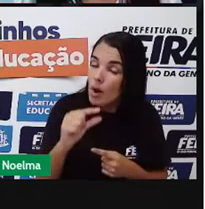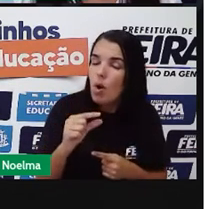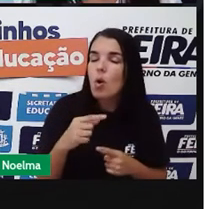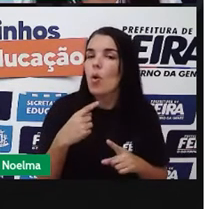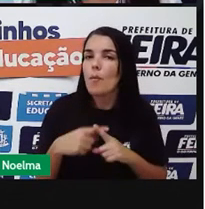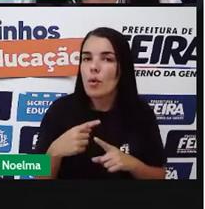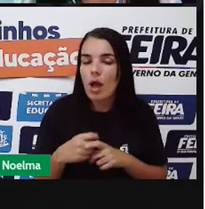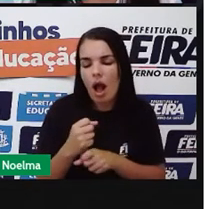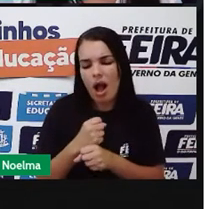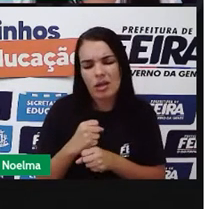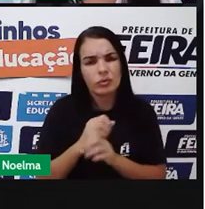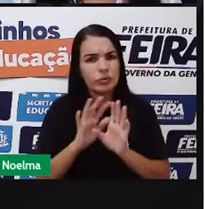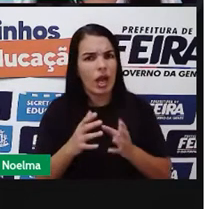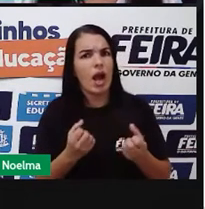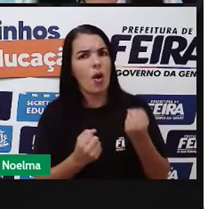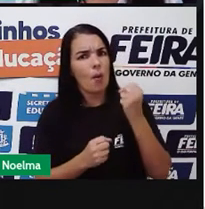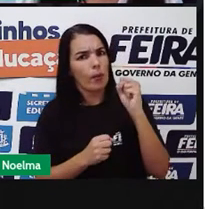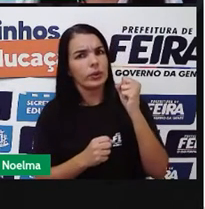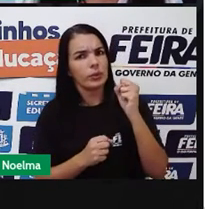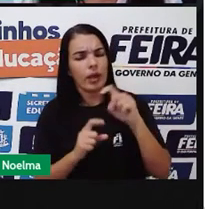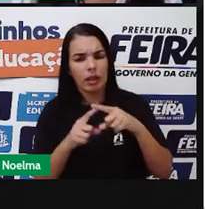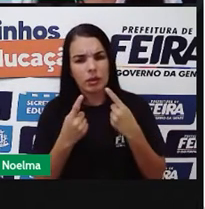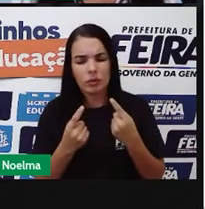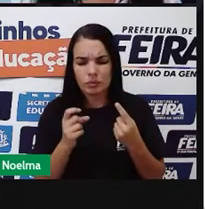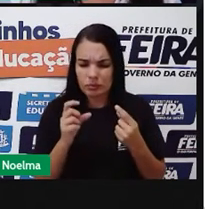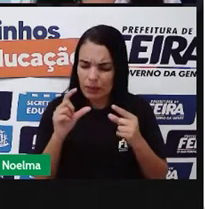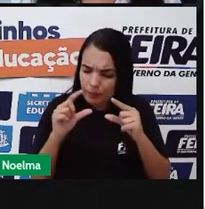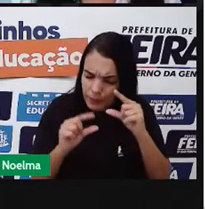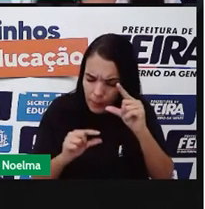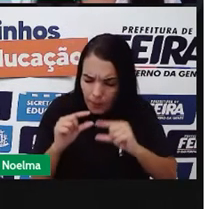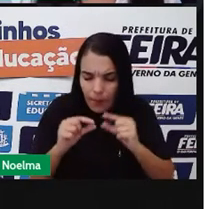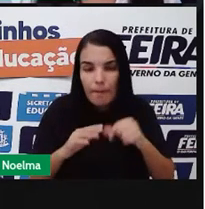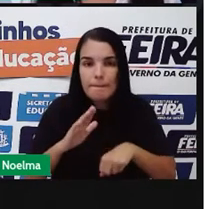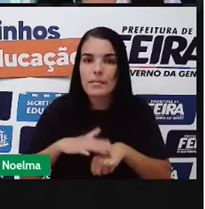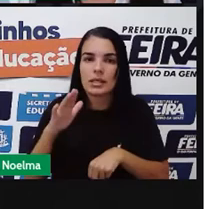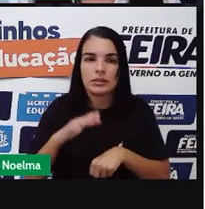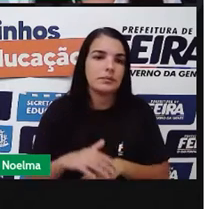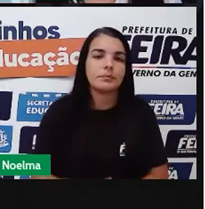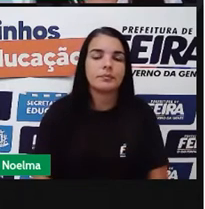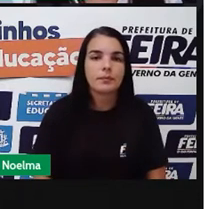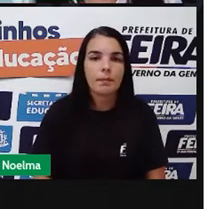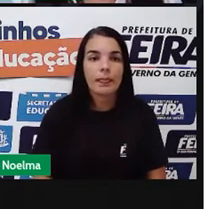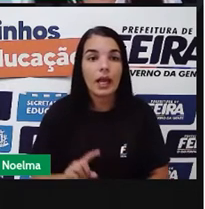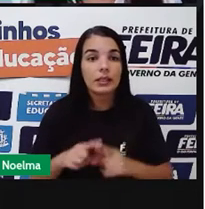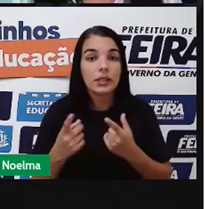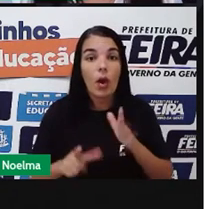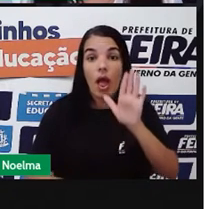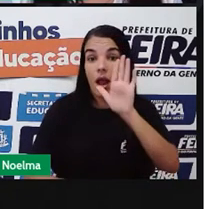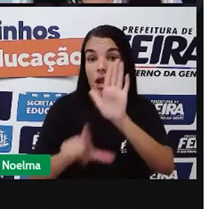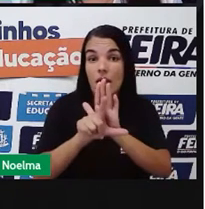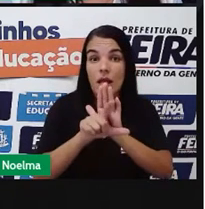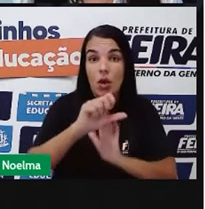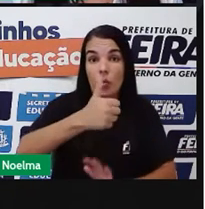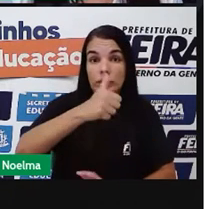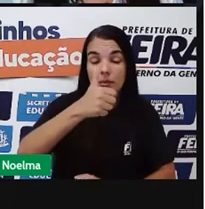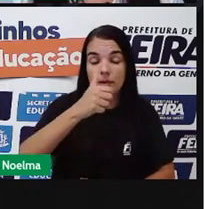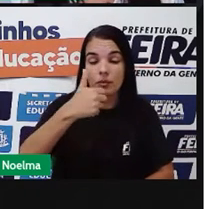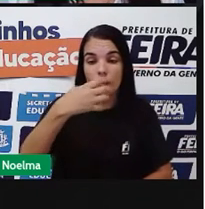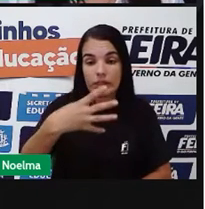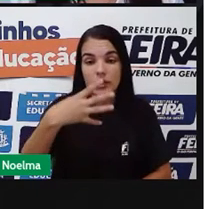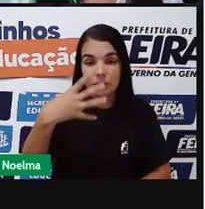quantidade de anos aí, que precisa baixar muito mais. De acordo com a lei número 11